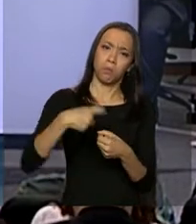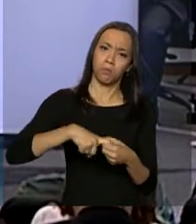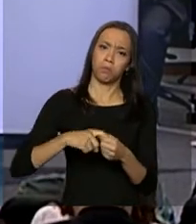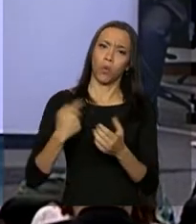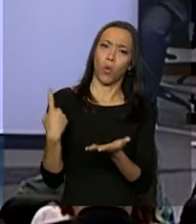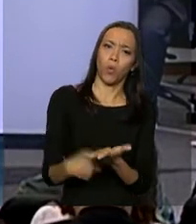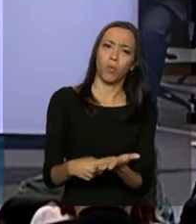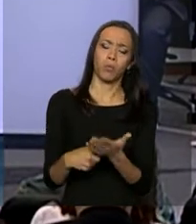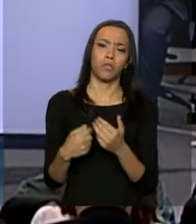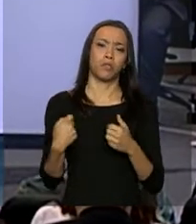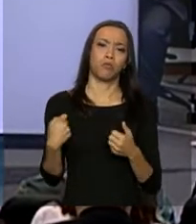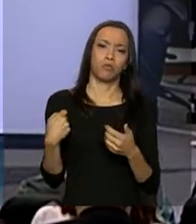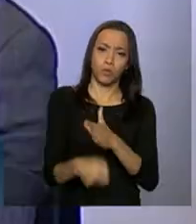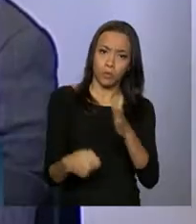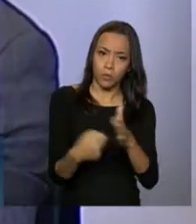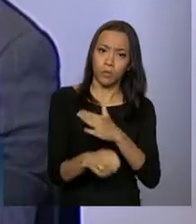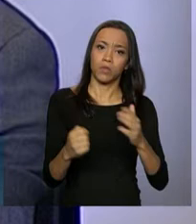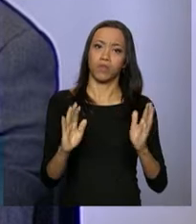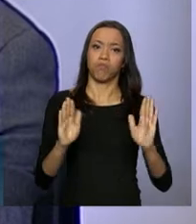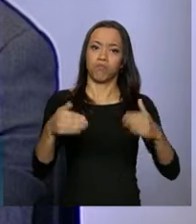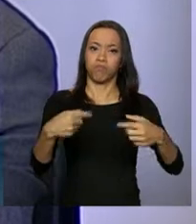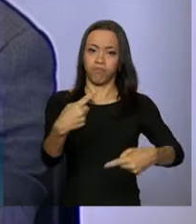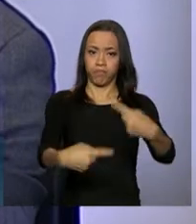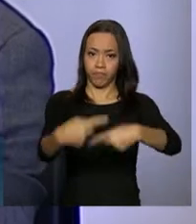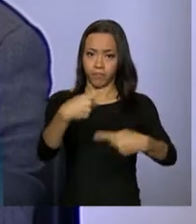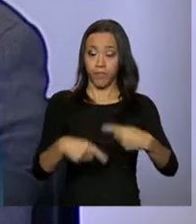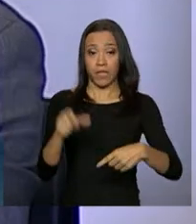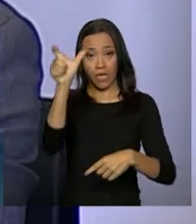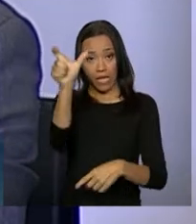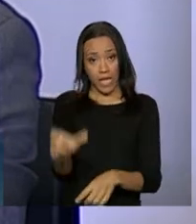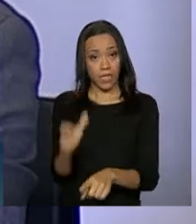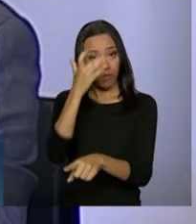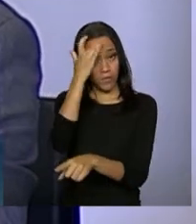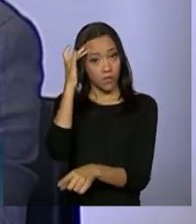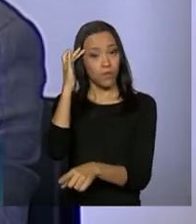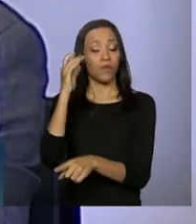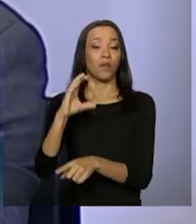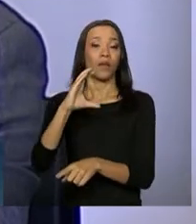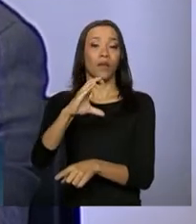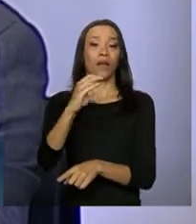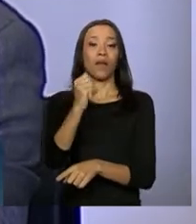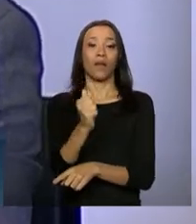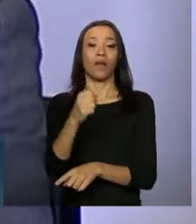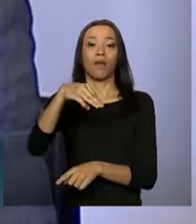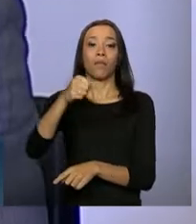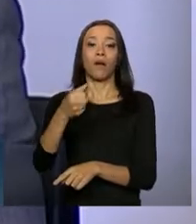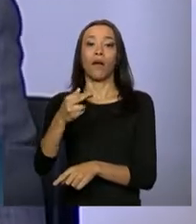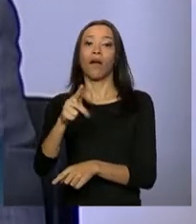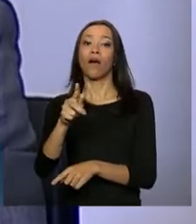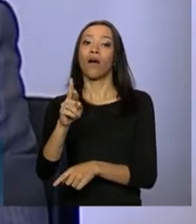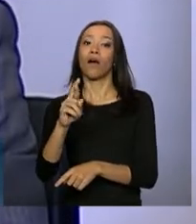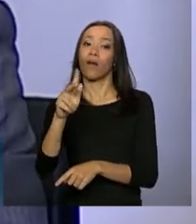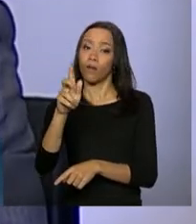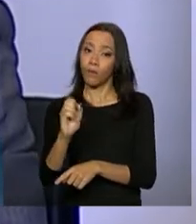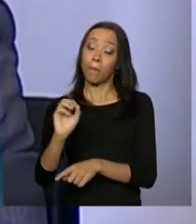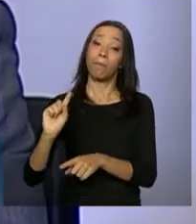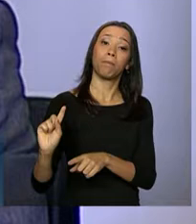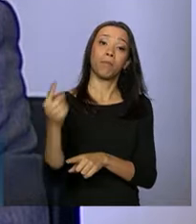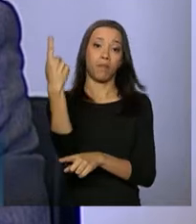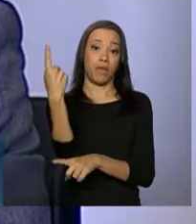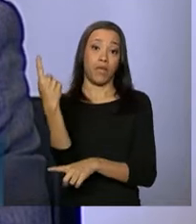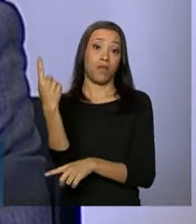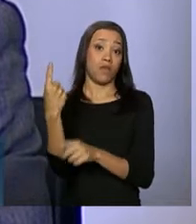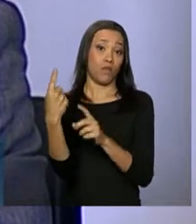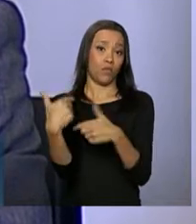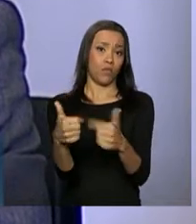compromisso com essa causa, já que o Camargo esteve presente na primeira operação do Grupo Especial Fiscalização